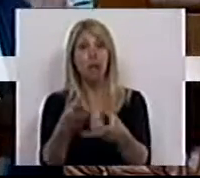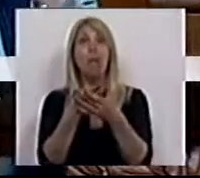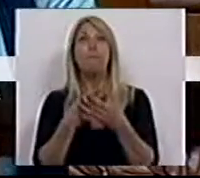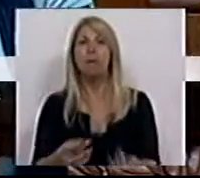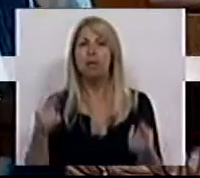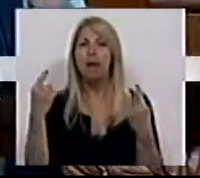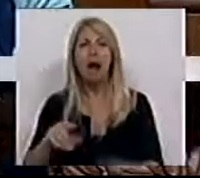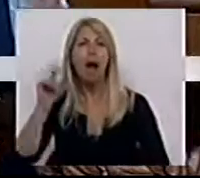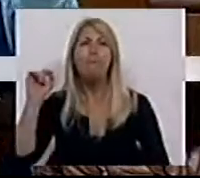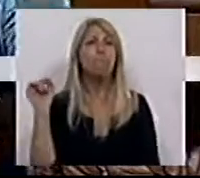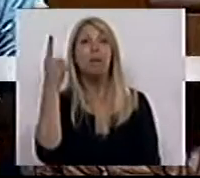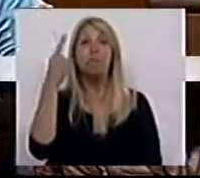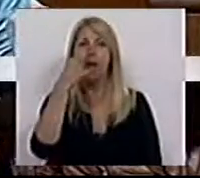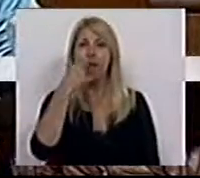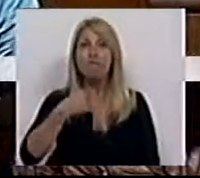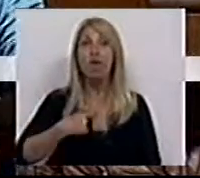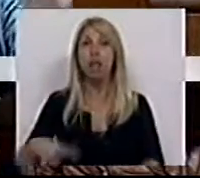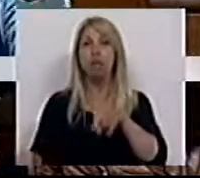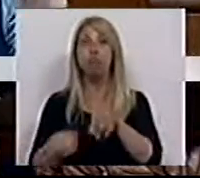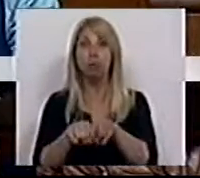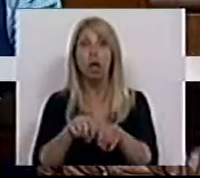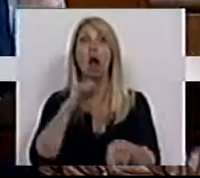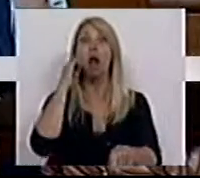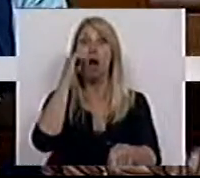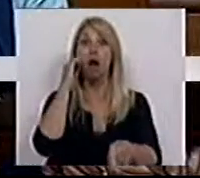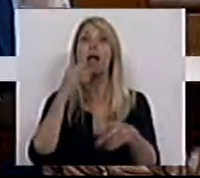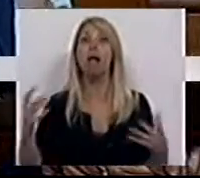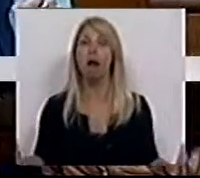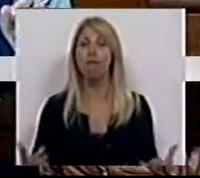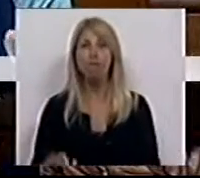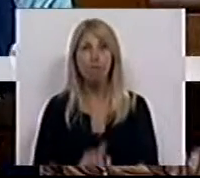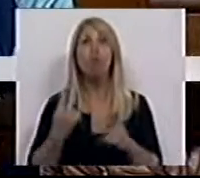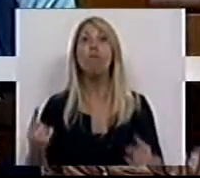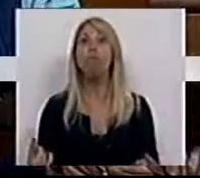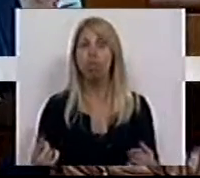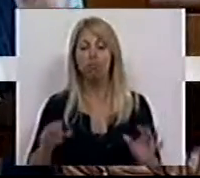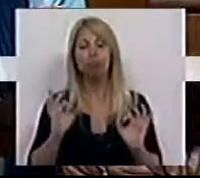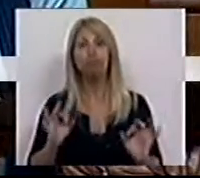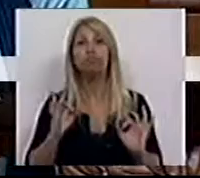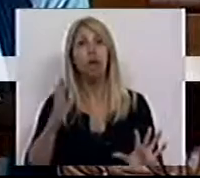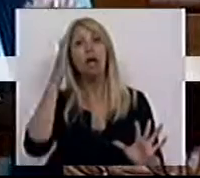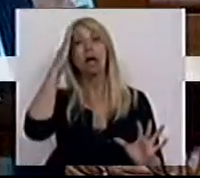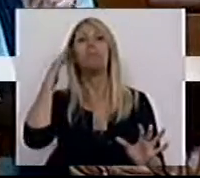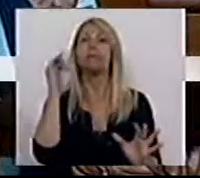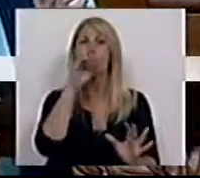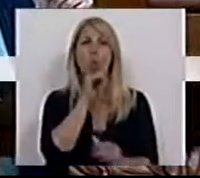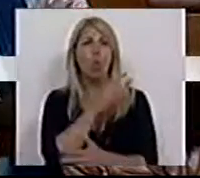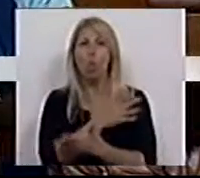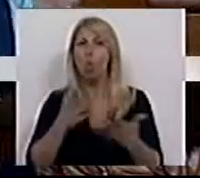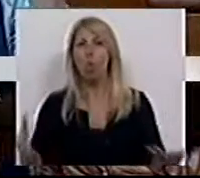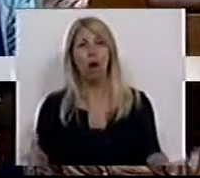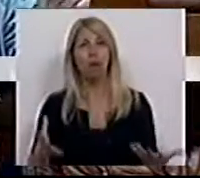a primeira falha política grave. Tem havido uma total incapacidade na mitigação e